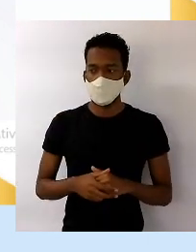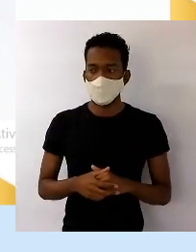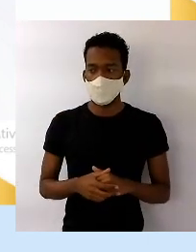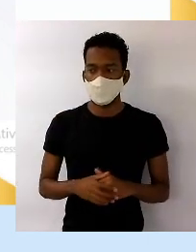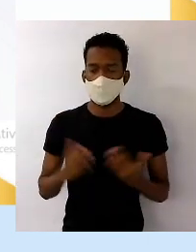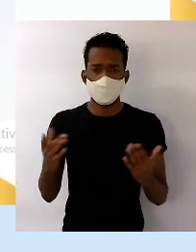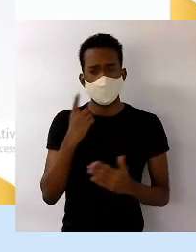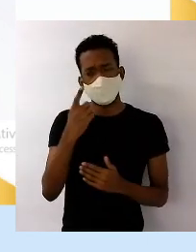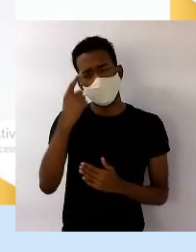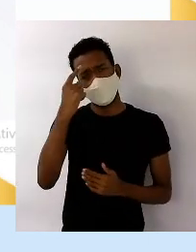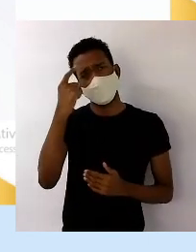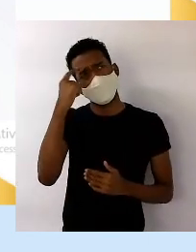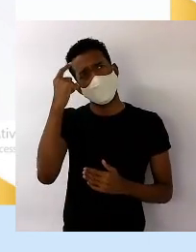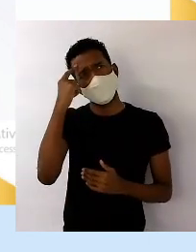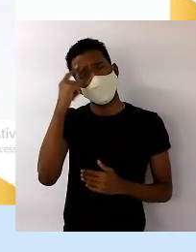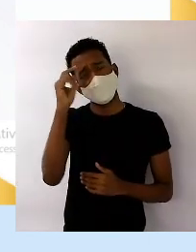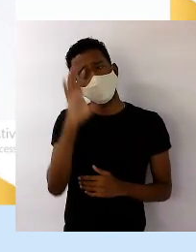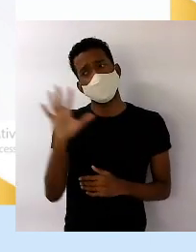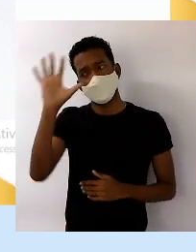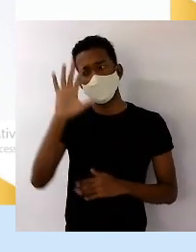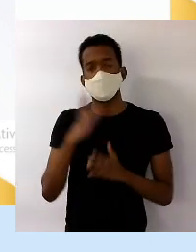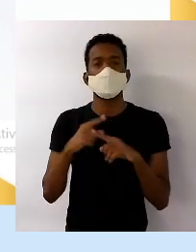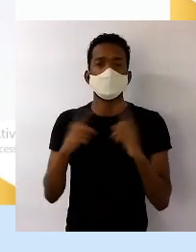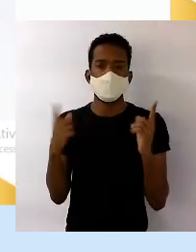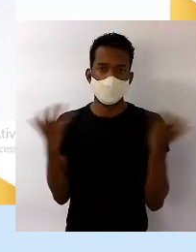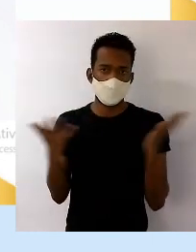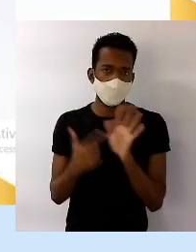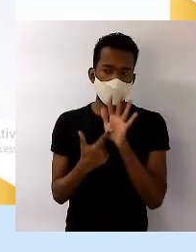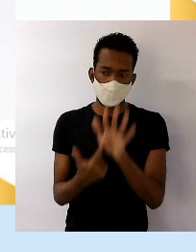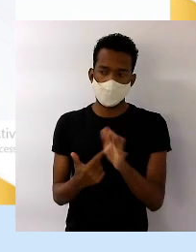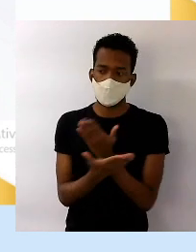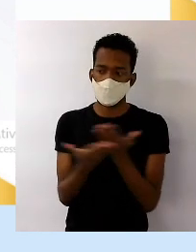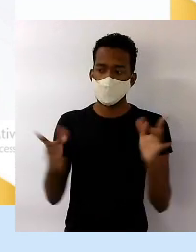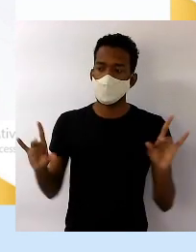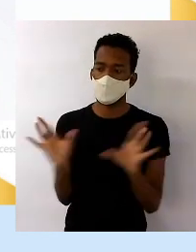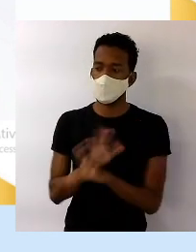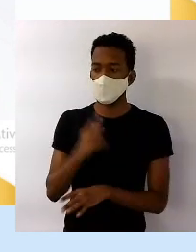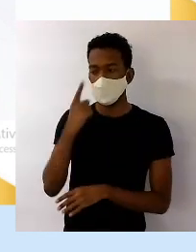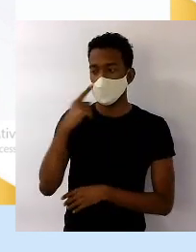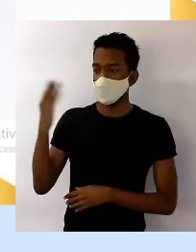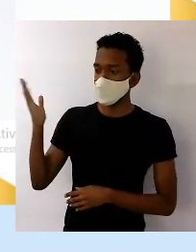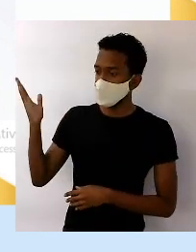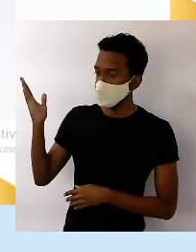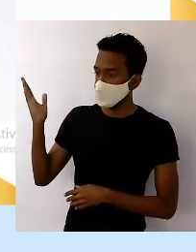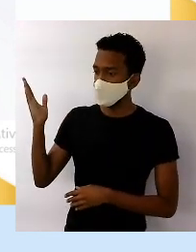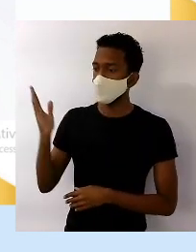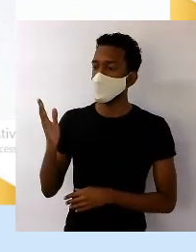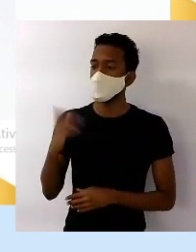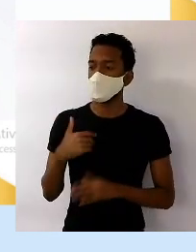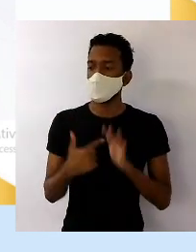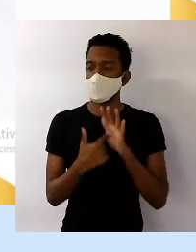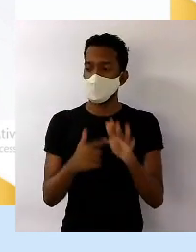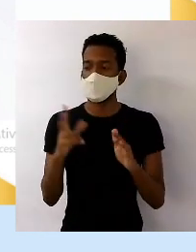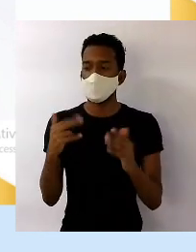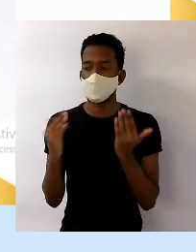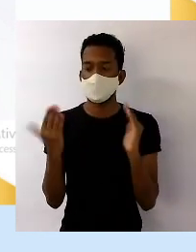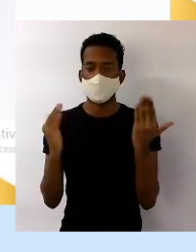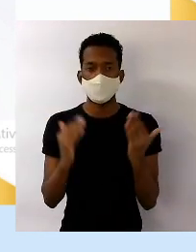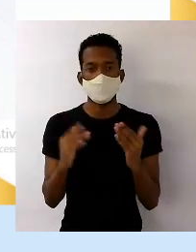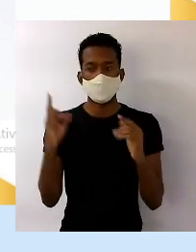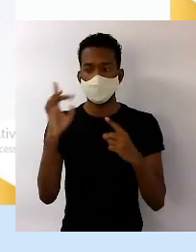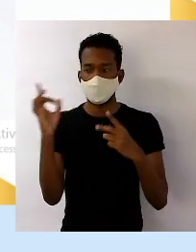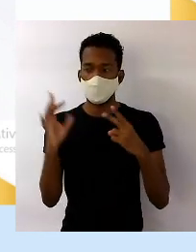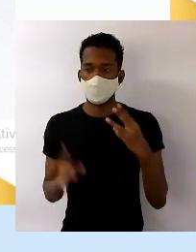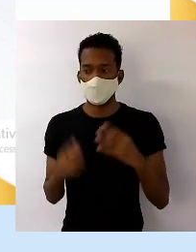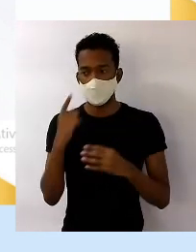vocês devem estar tudo no campo imaginário. Mas agora eu vou mostrar para vocês o desenho e a gente vai fazer a analogia de um por um.